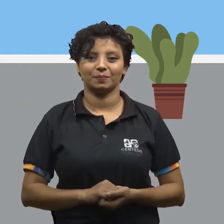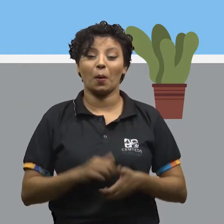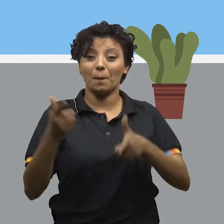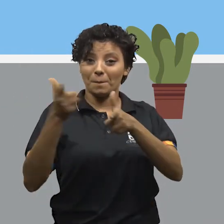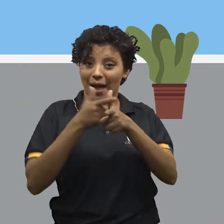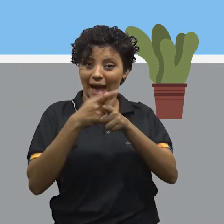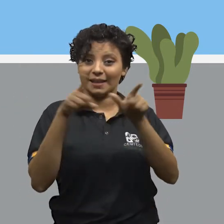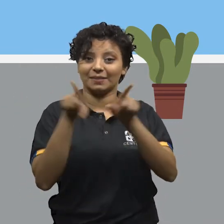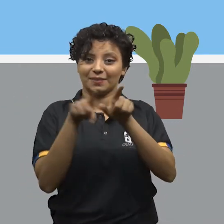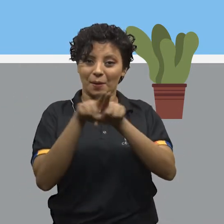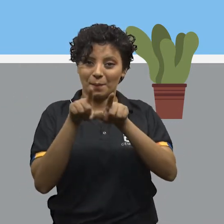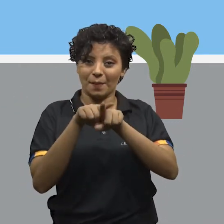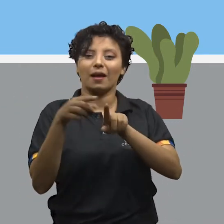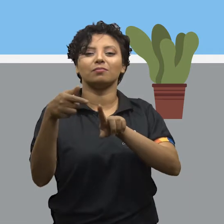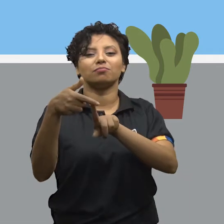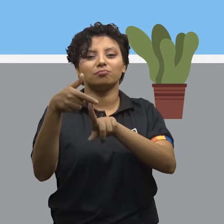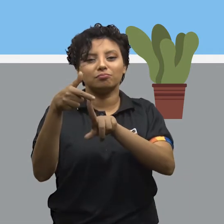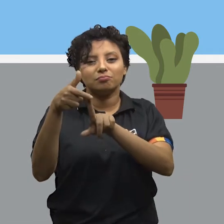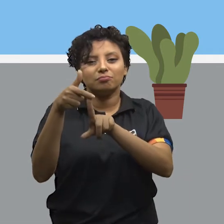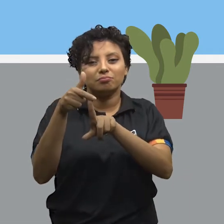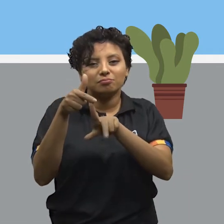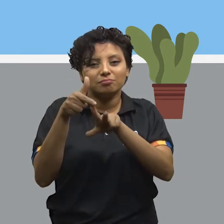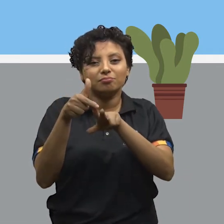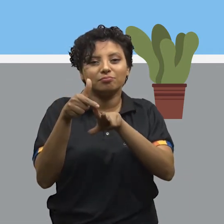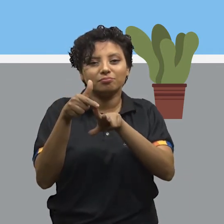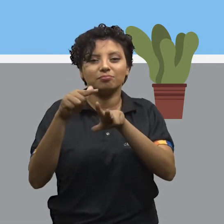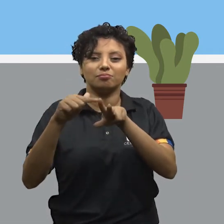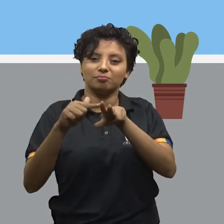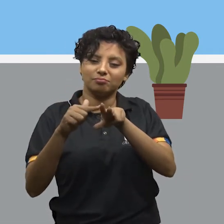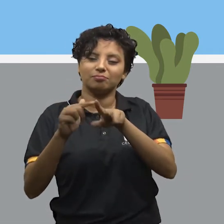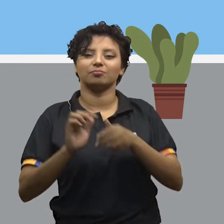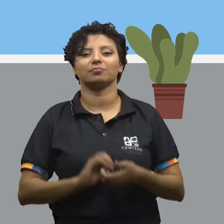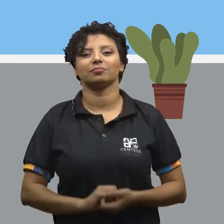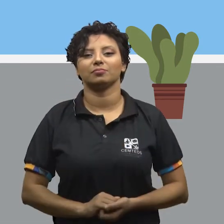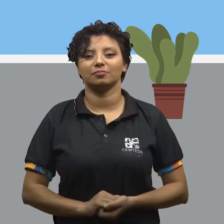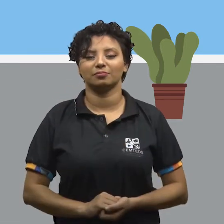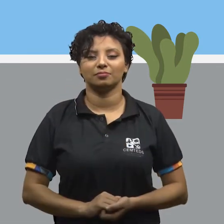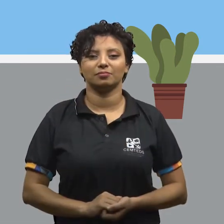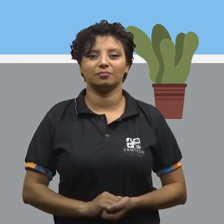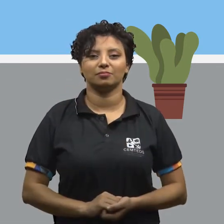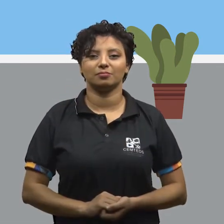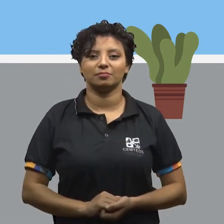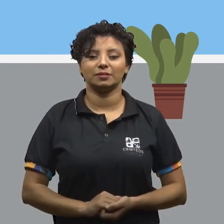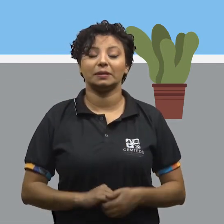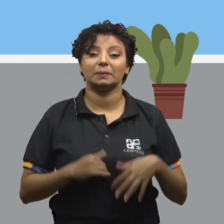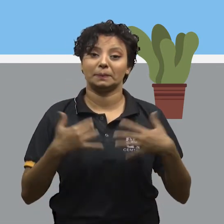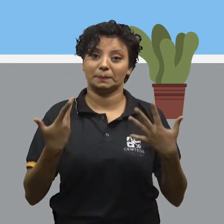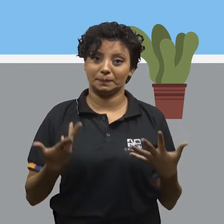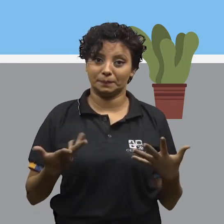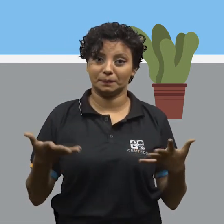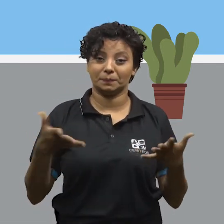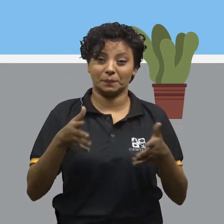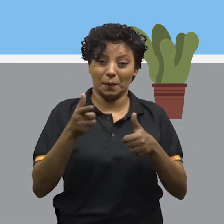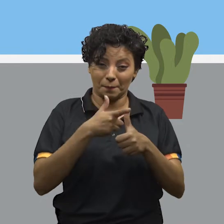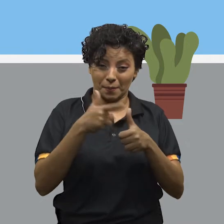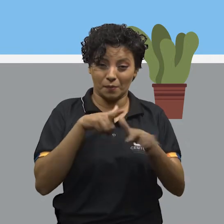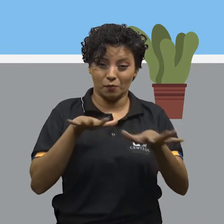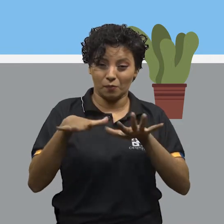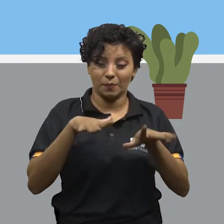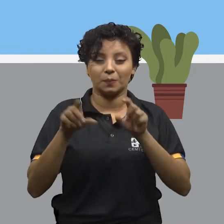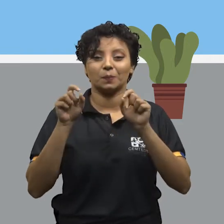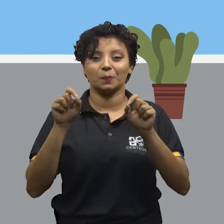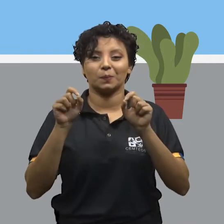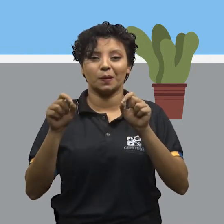pés também. Isso. Olha os pés. Muito bom. Então, turma, para o nosso primeiro